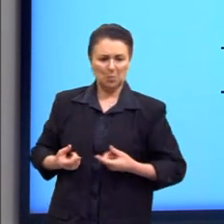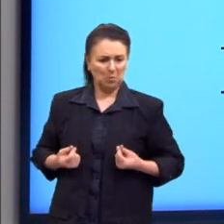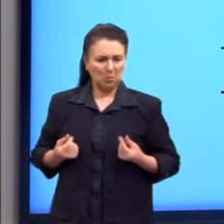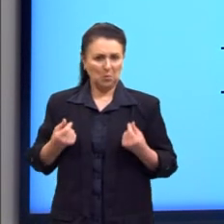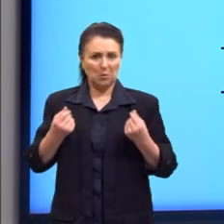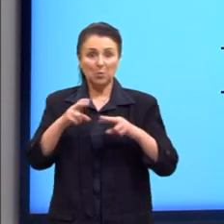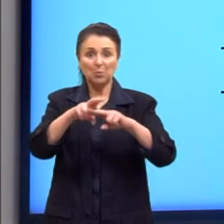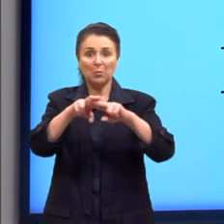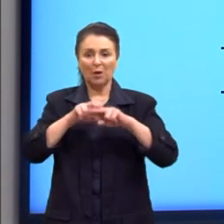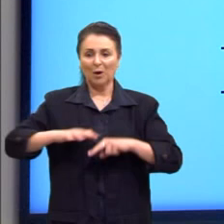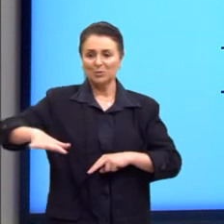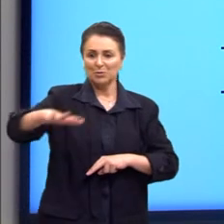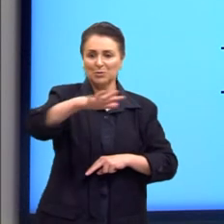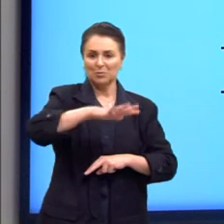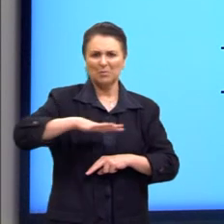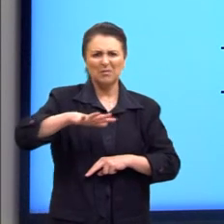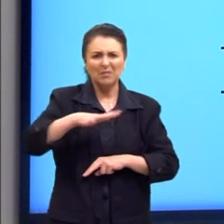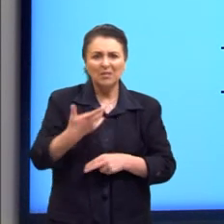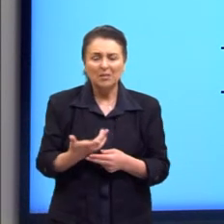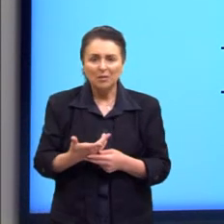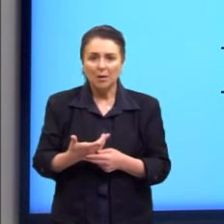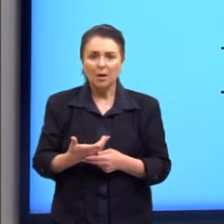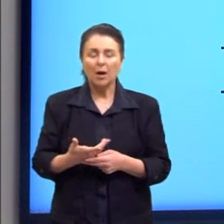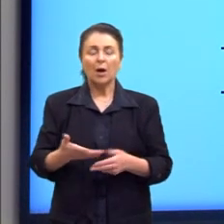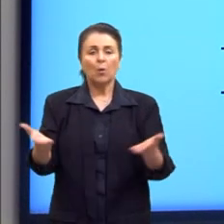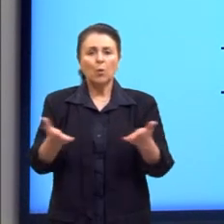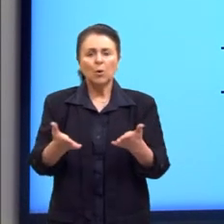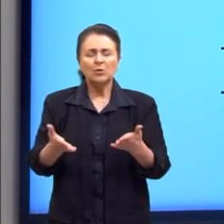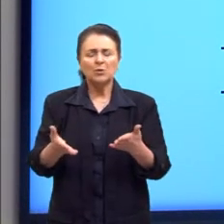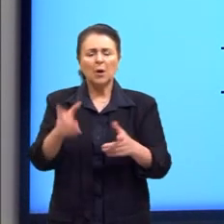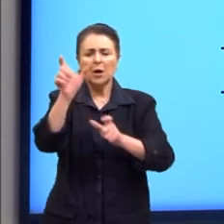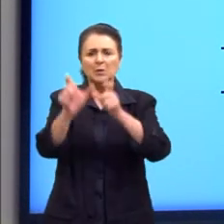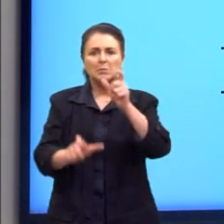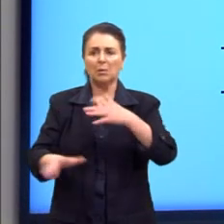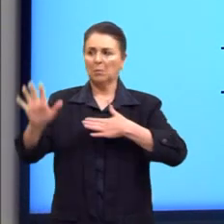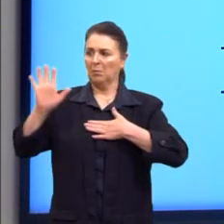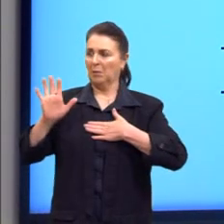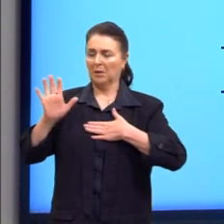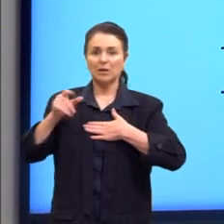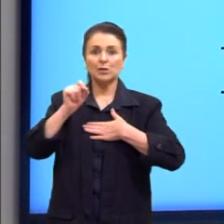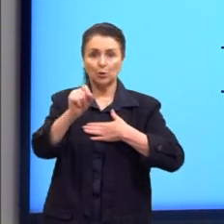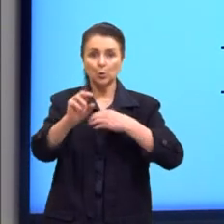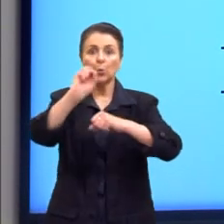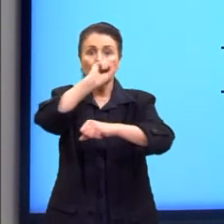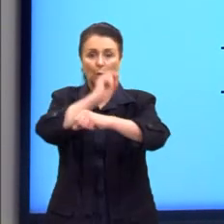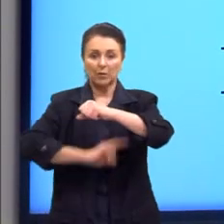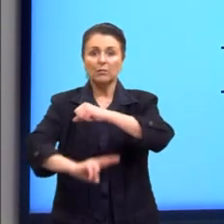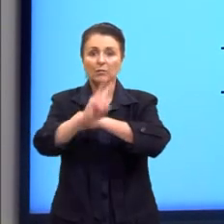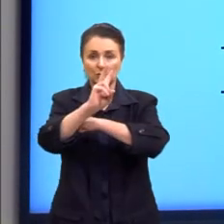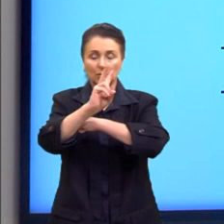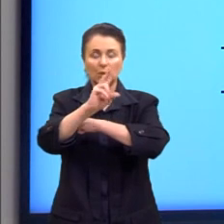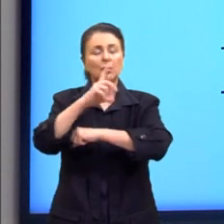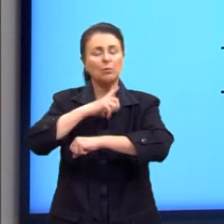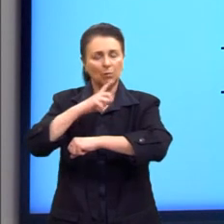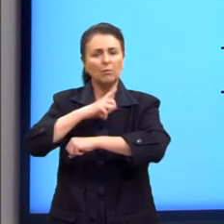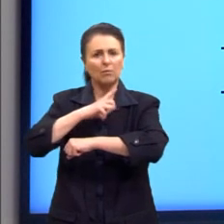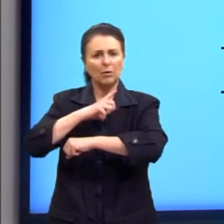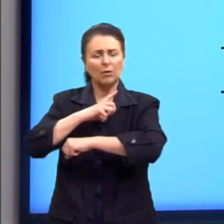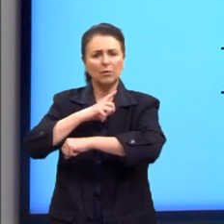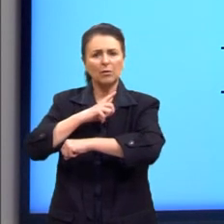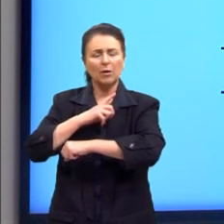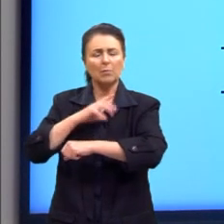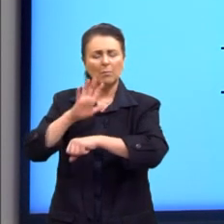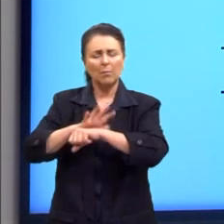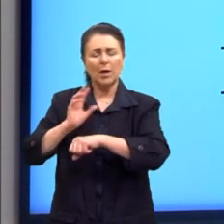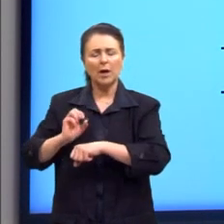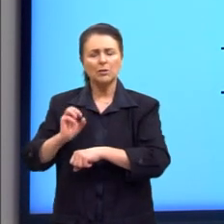hoje em dia que as pessoas prometem que tu pode ficar rico do nada investindo. O aconteceu? Muita gente abrindo